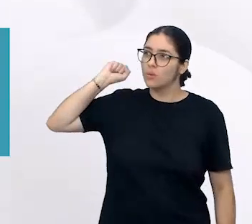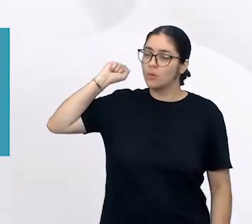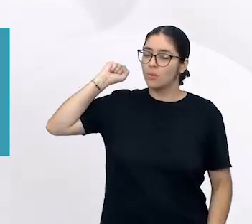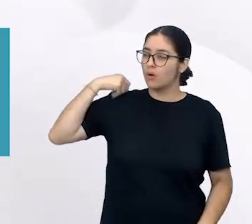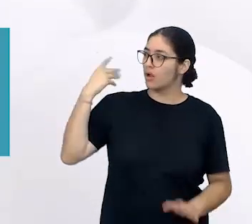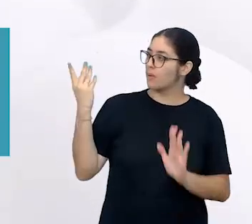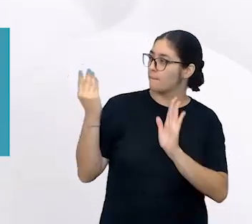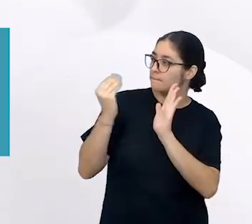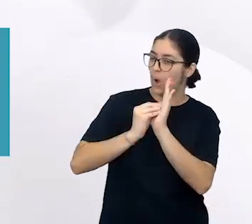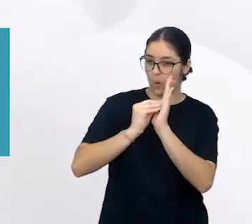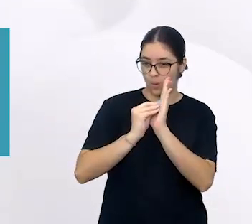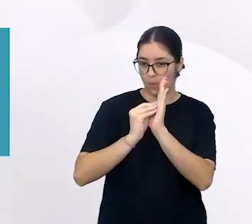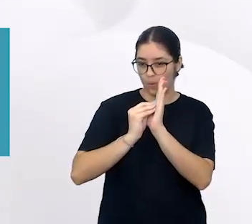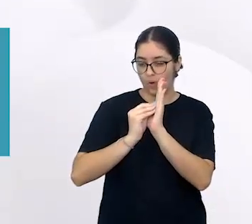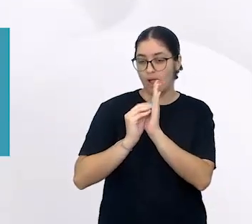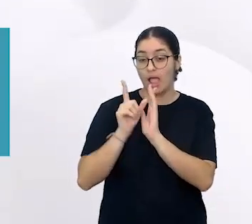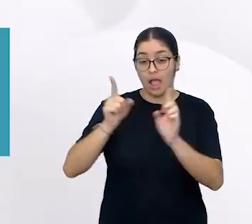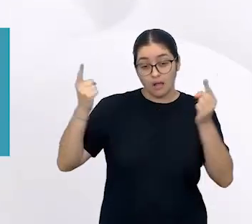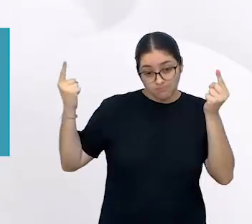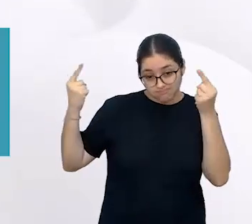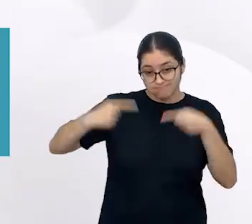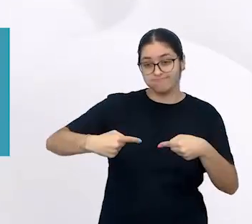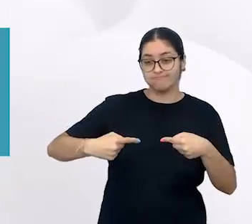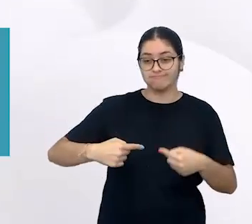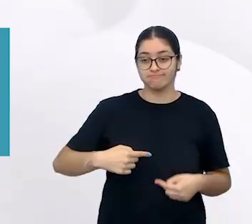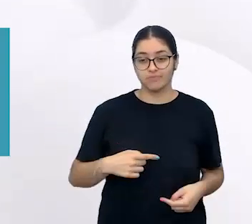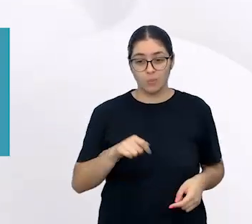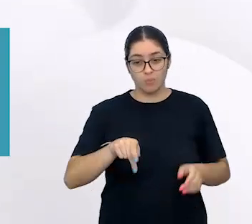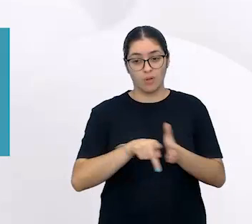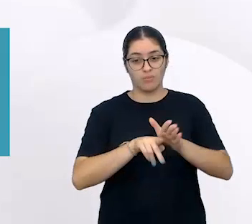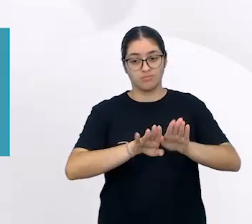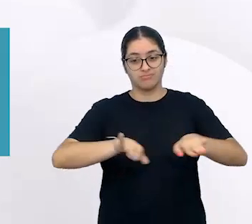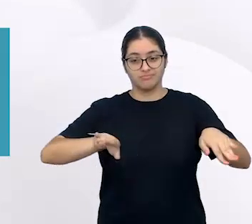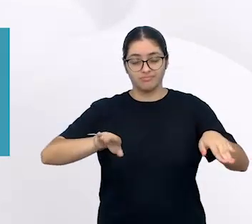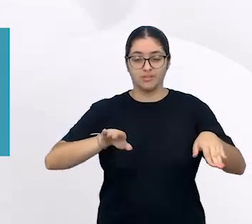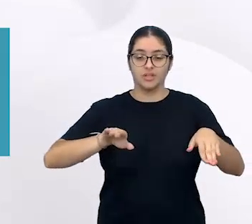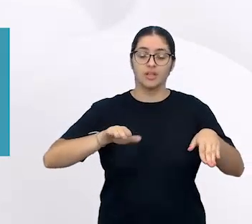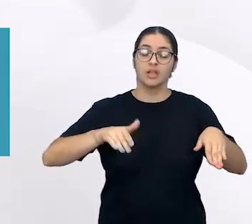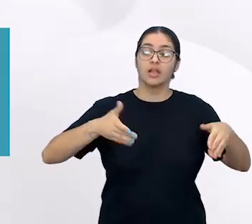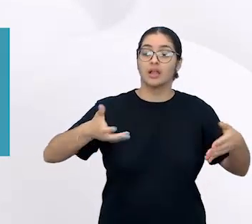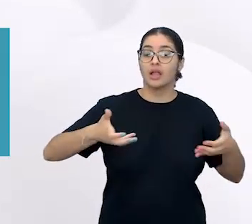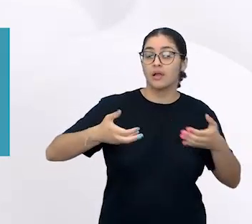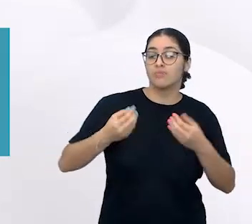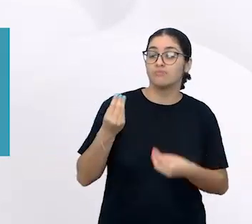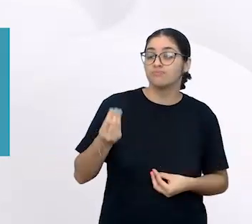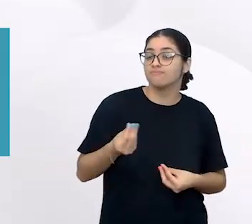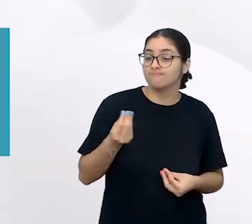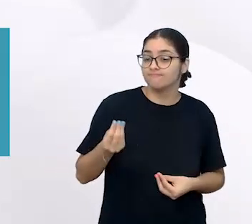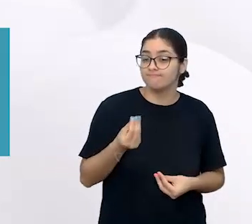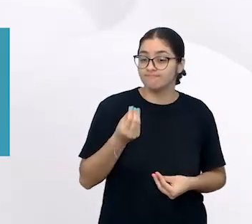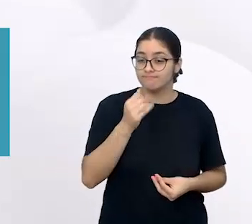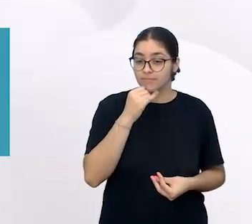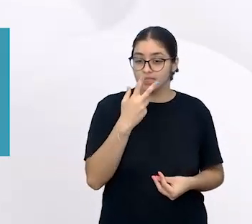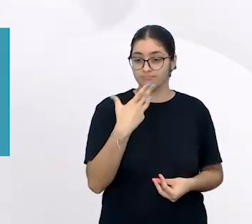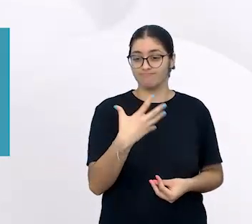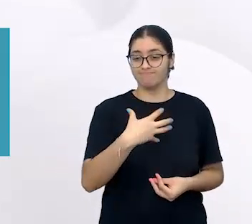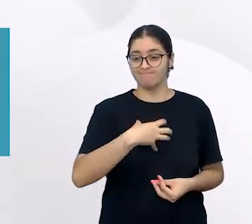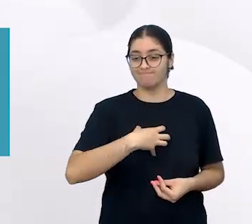desafio imenso para os nossos estudantes. Quando ela escreve, ela quer representar o jeito,